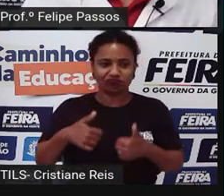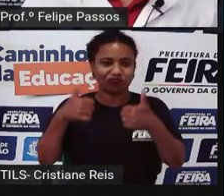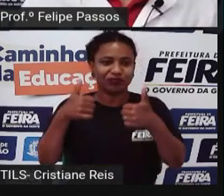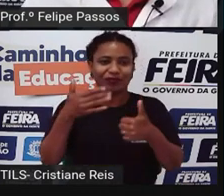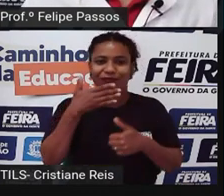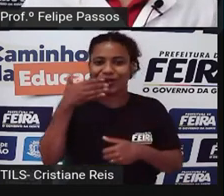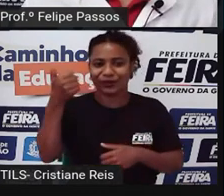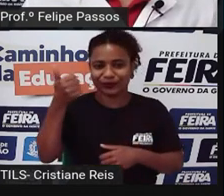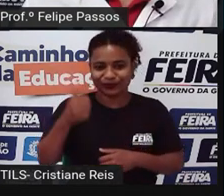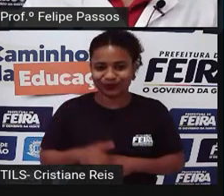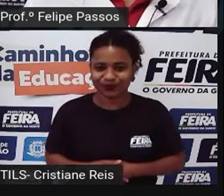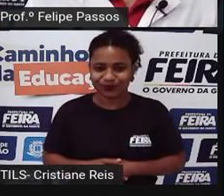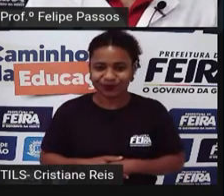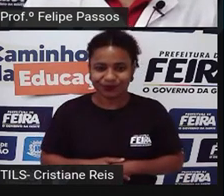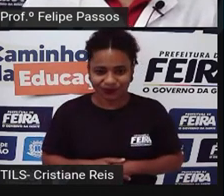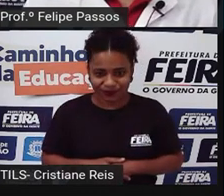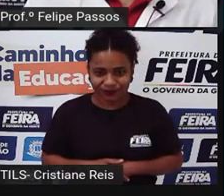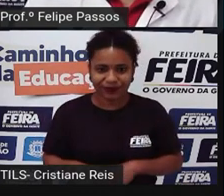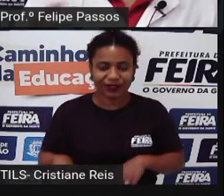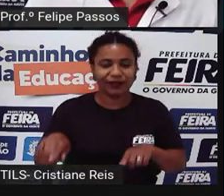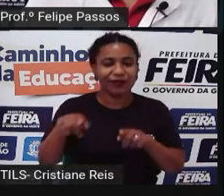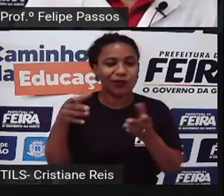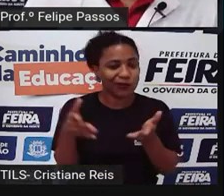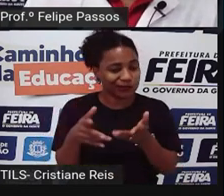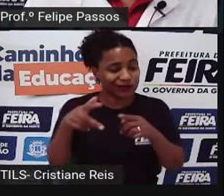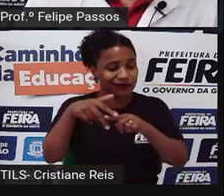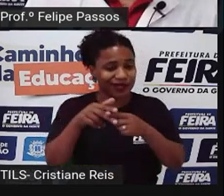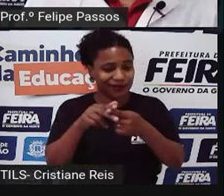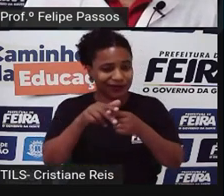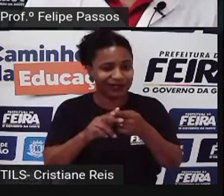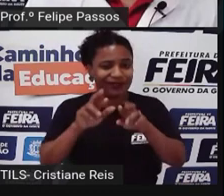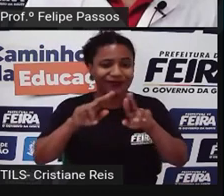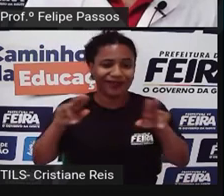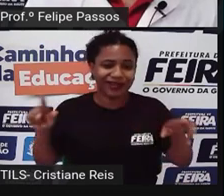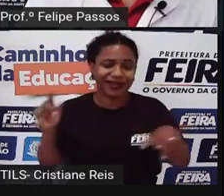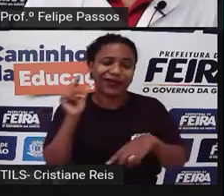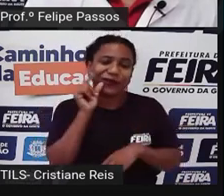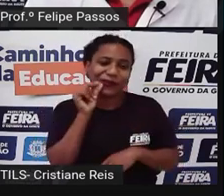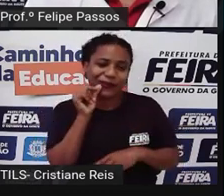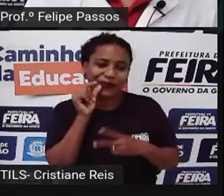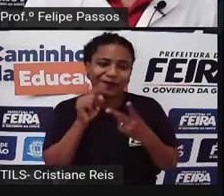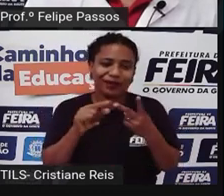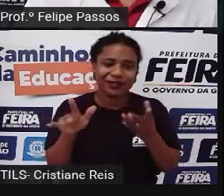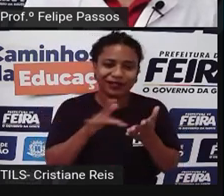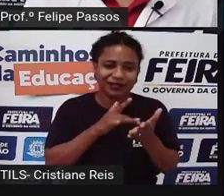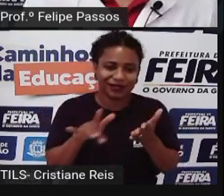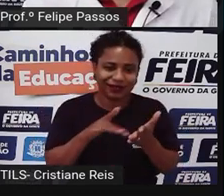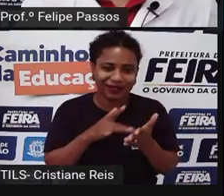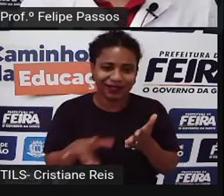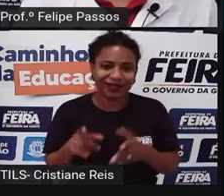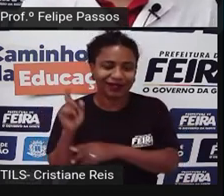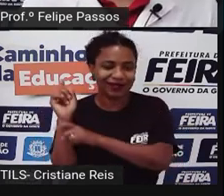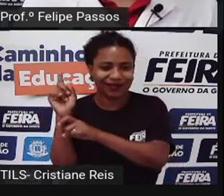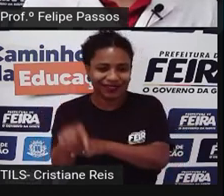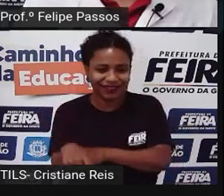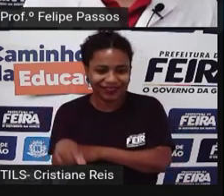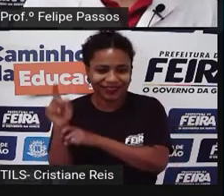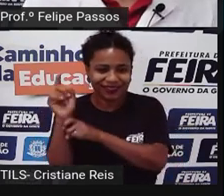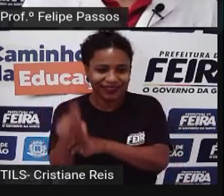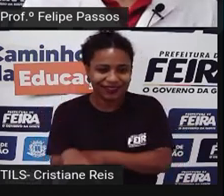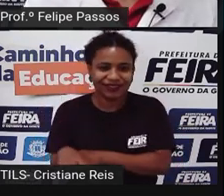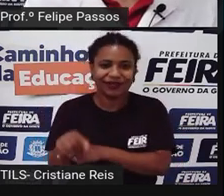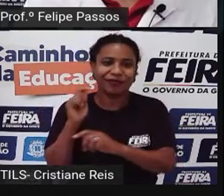a gente também usa muitas ferramentas. Um lápis é uma ferramenta, um celular, uma enxada, os materiais que a gente chama de fato de ferramenta,